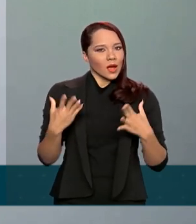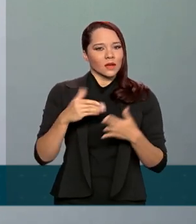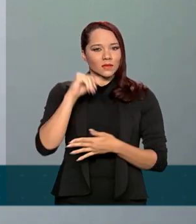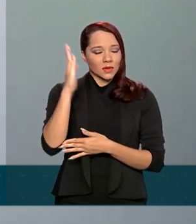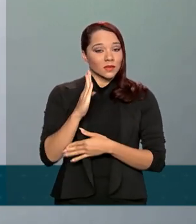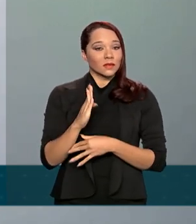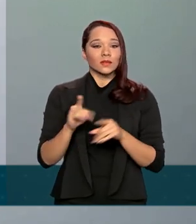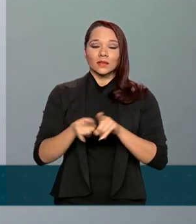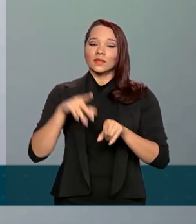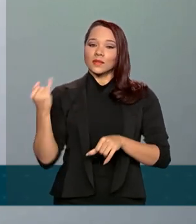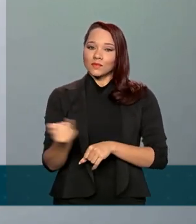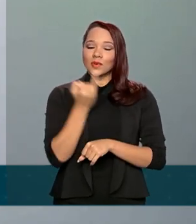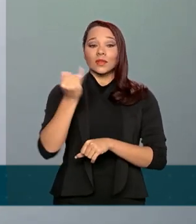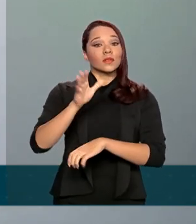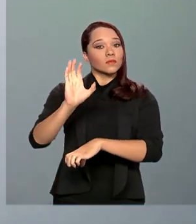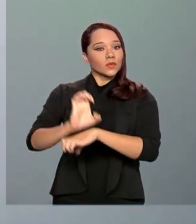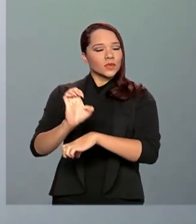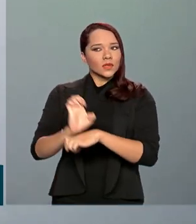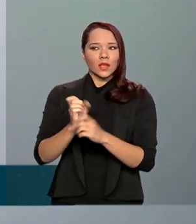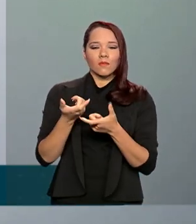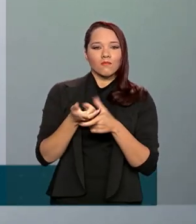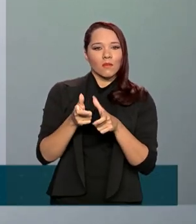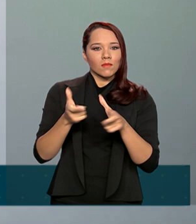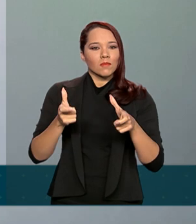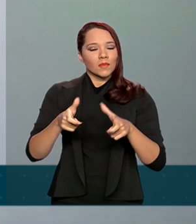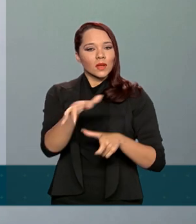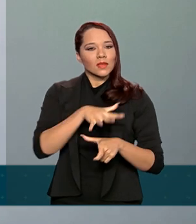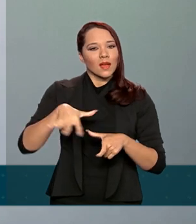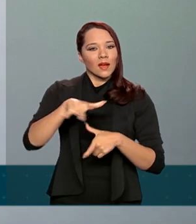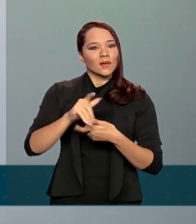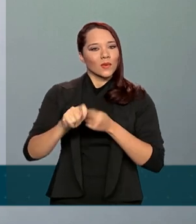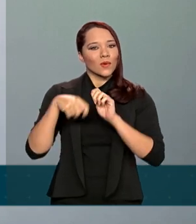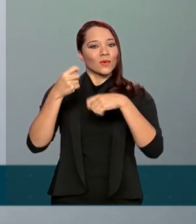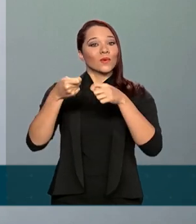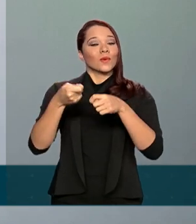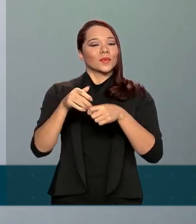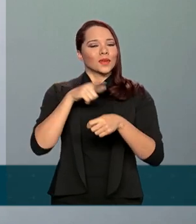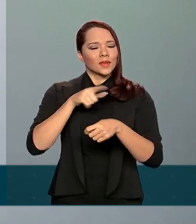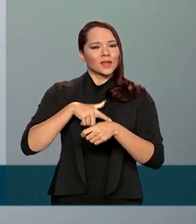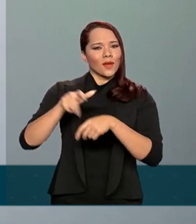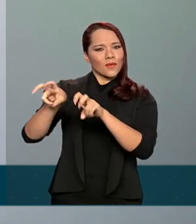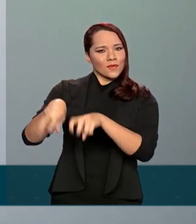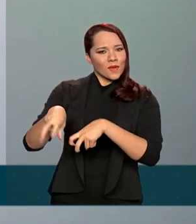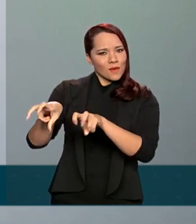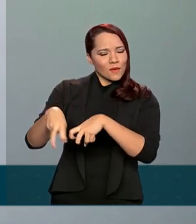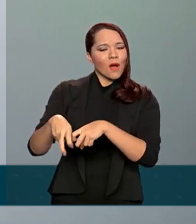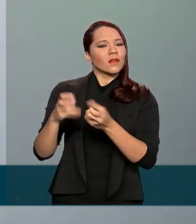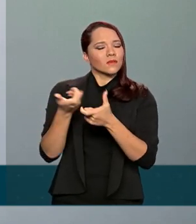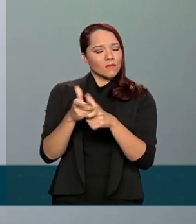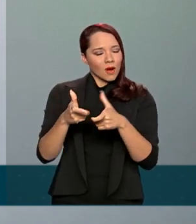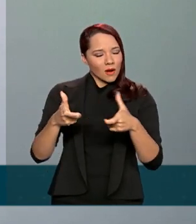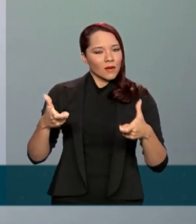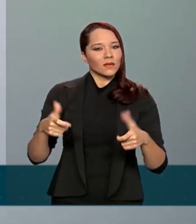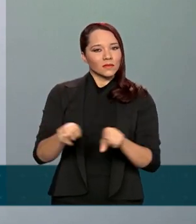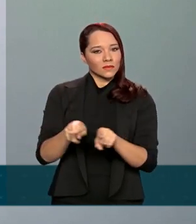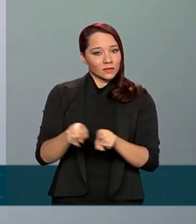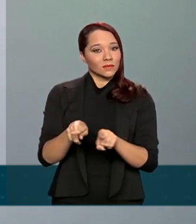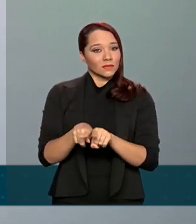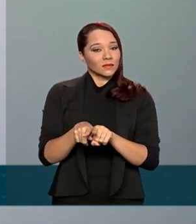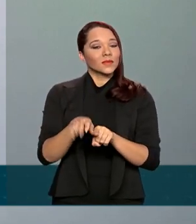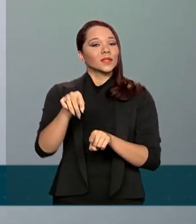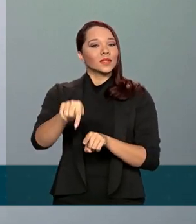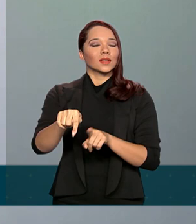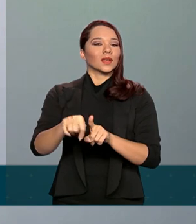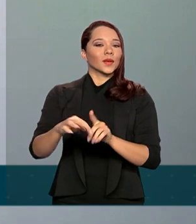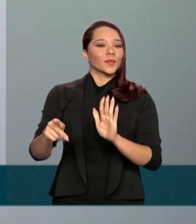fundamentais para um Estado que vem crescendo no campo econômico, que tem um agronegócio que vem crescendo bastante, que